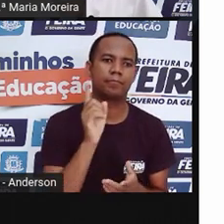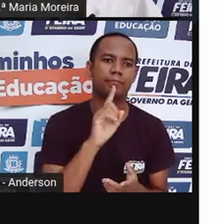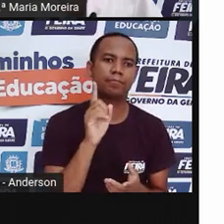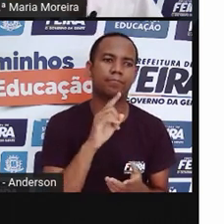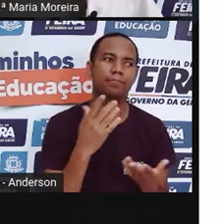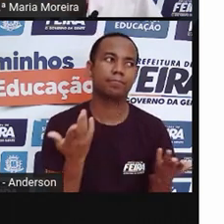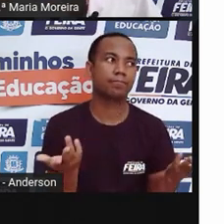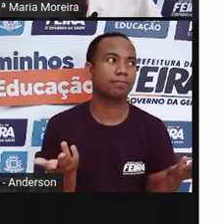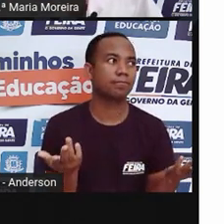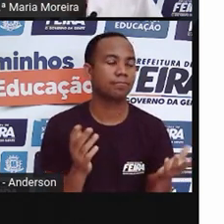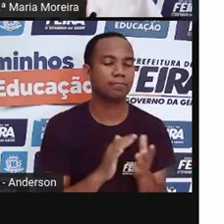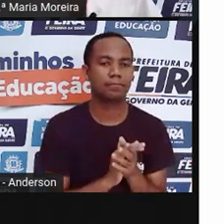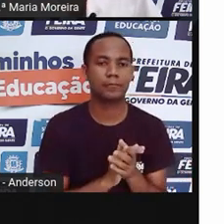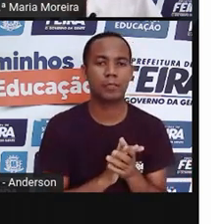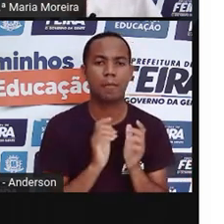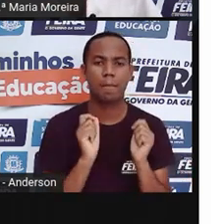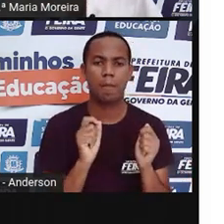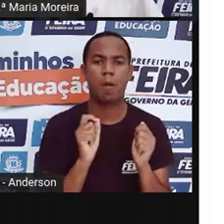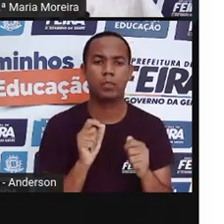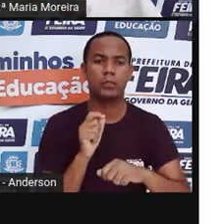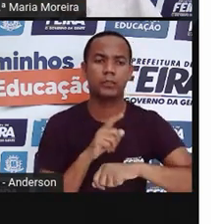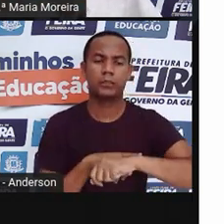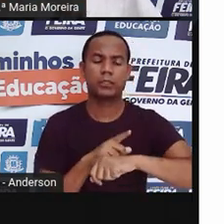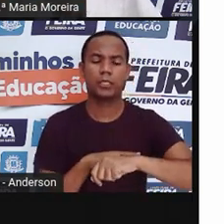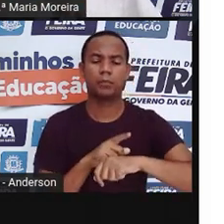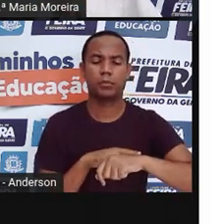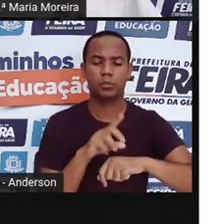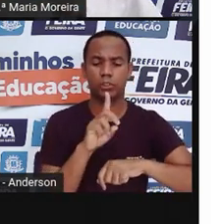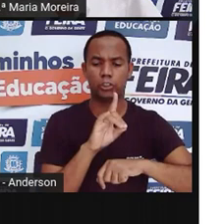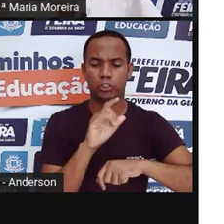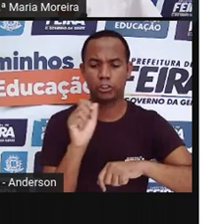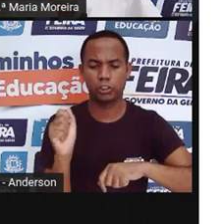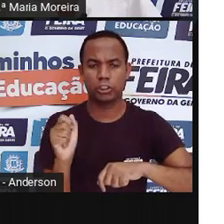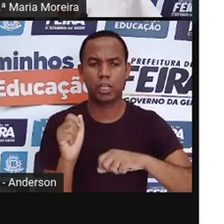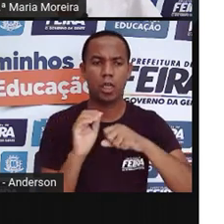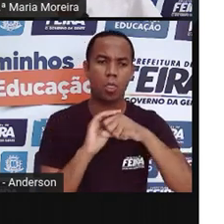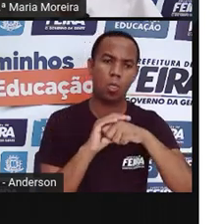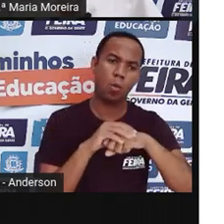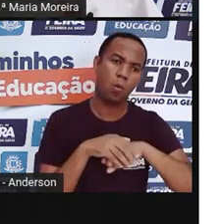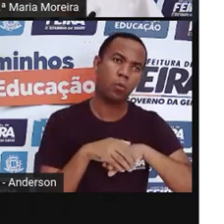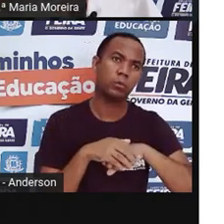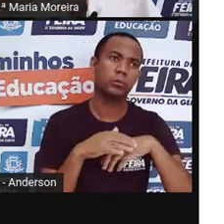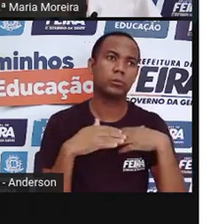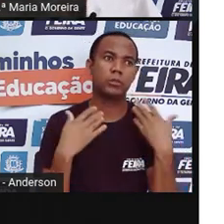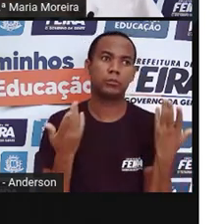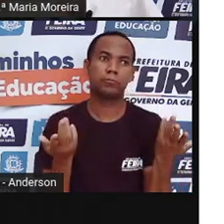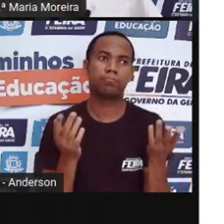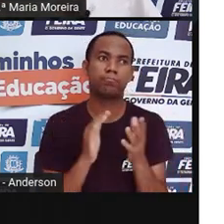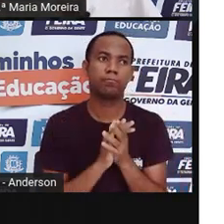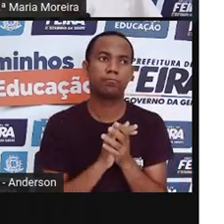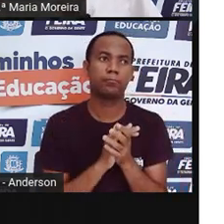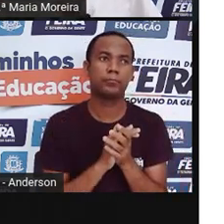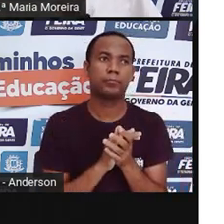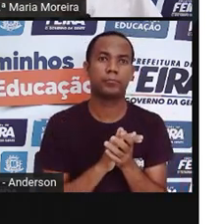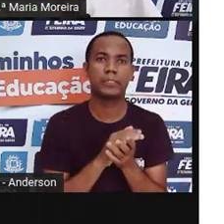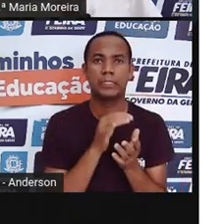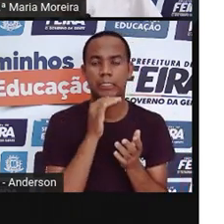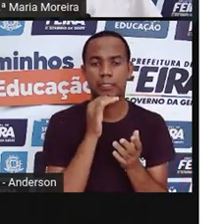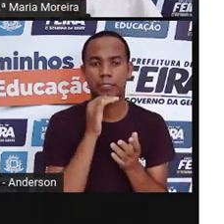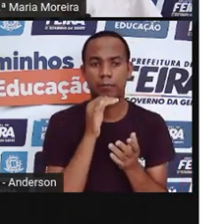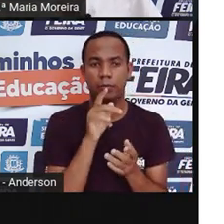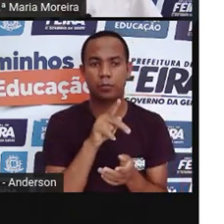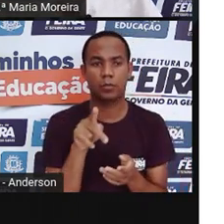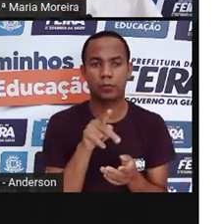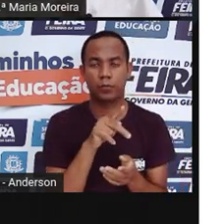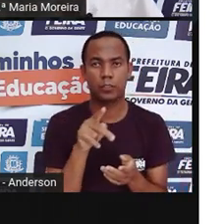Pois é, podemos medir o tempo em dia e noite, não é isso? Por exemplo, a Pro agora, fazendo